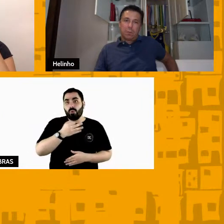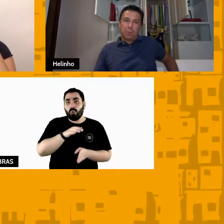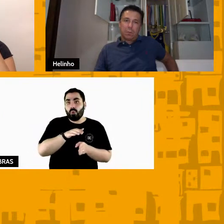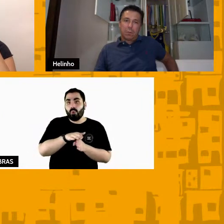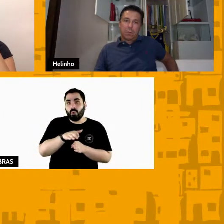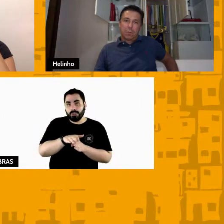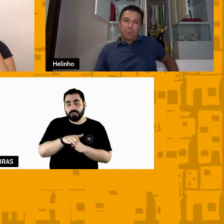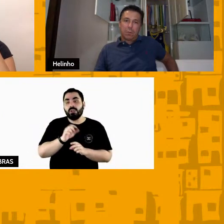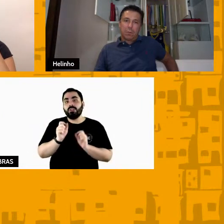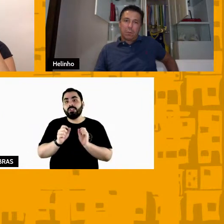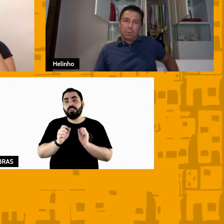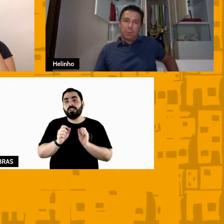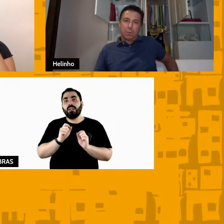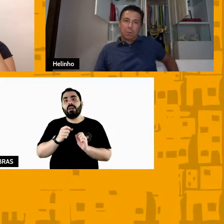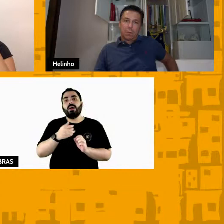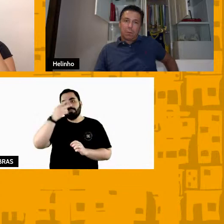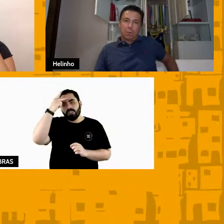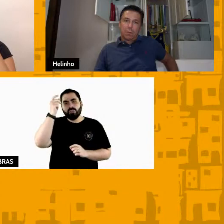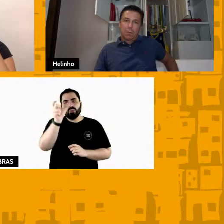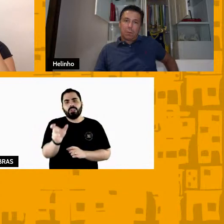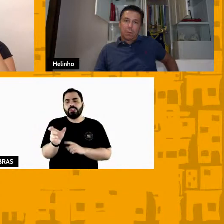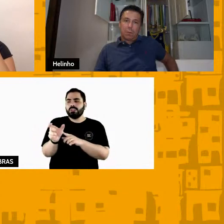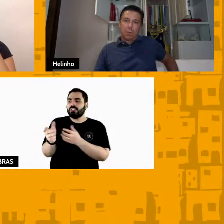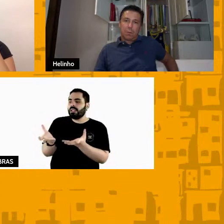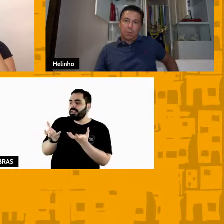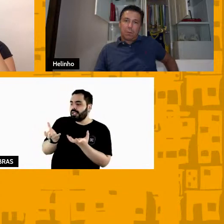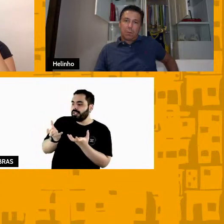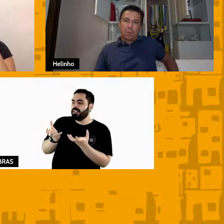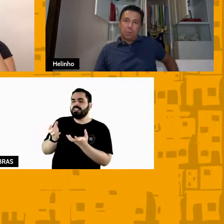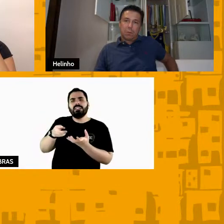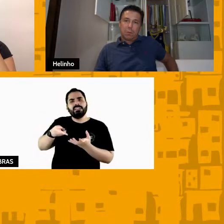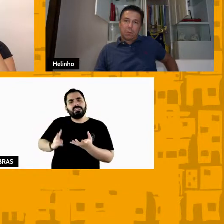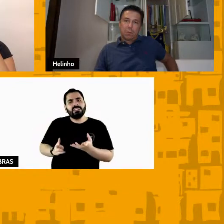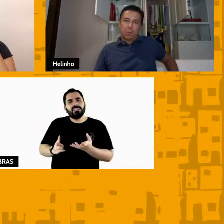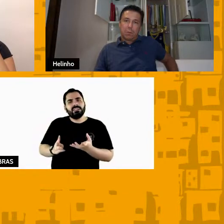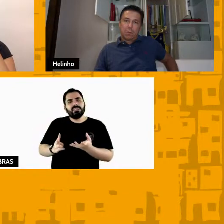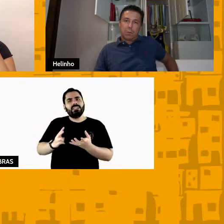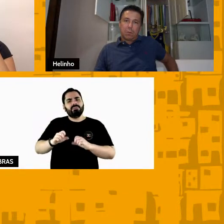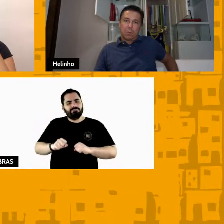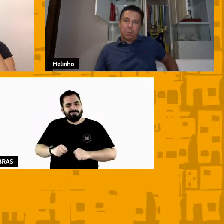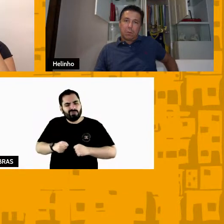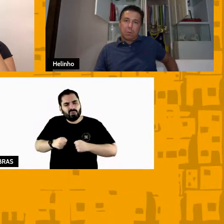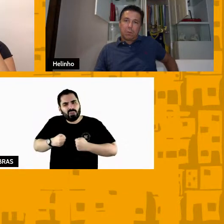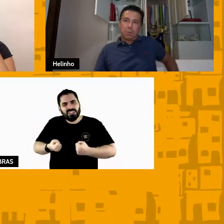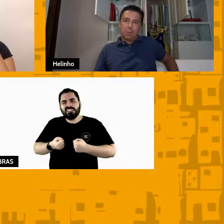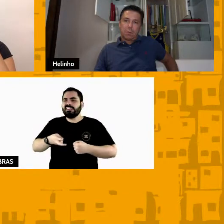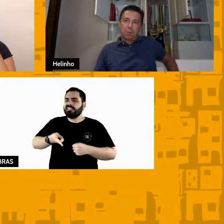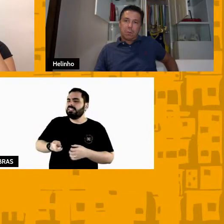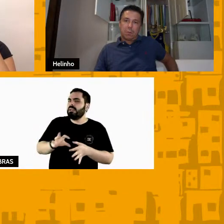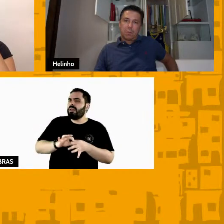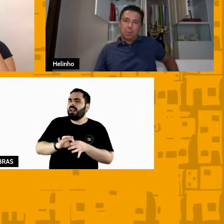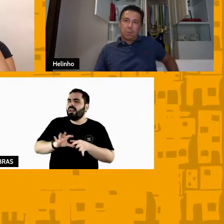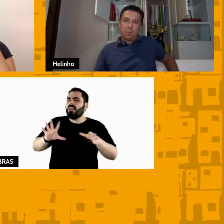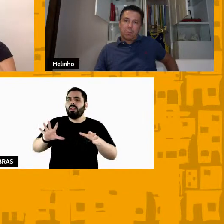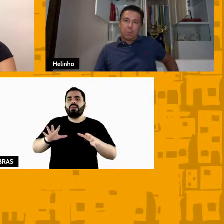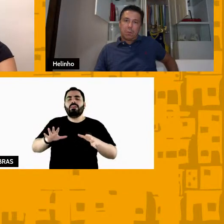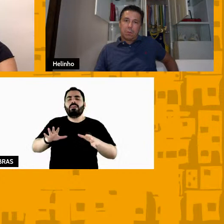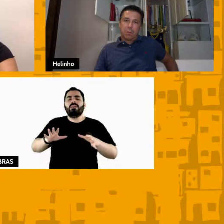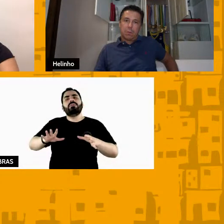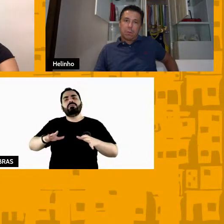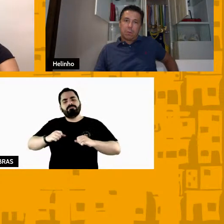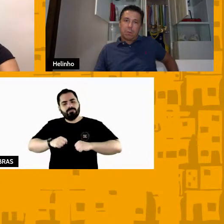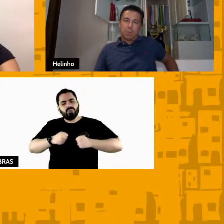facilitador de ambiente que seja um cara que esteja sempre à disposição que faça além do que foi pedido né